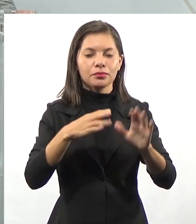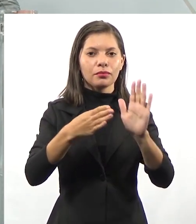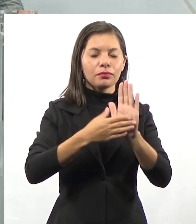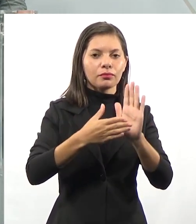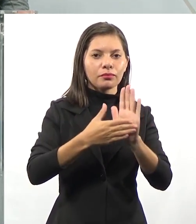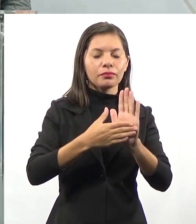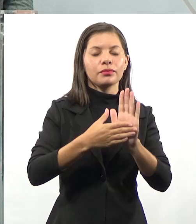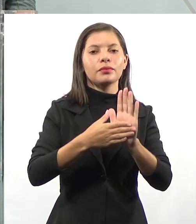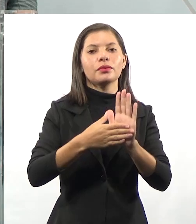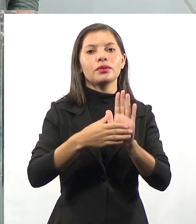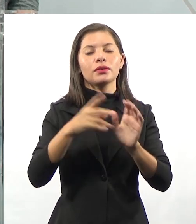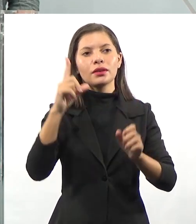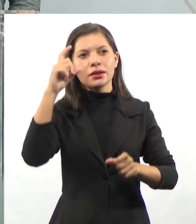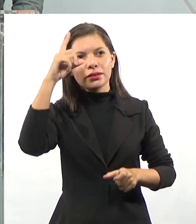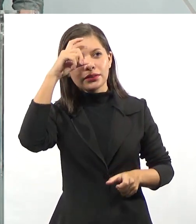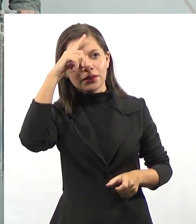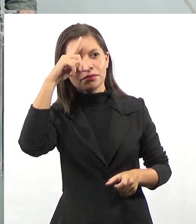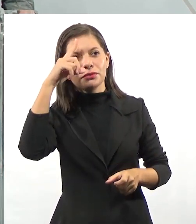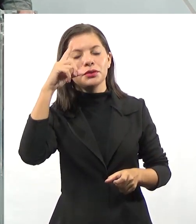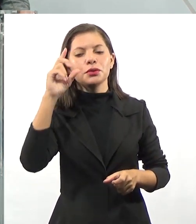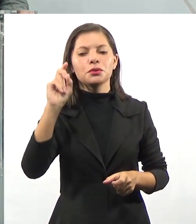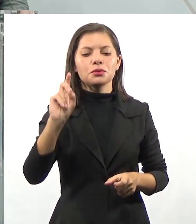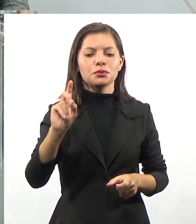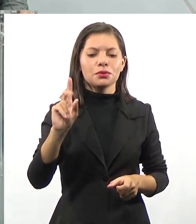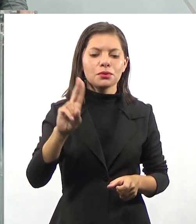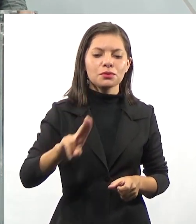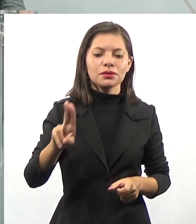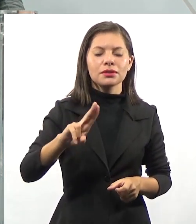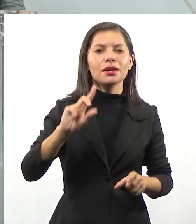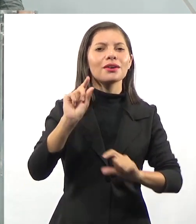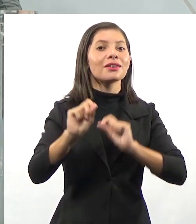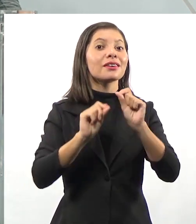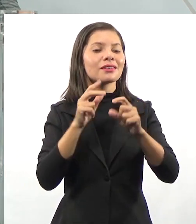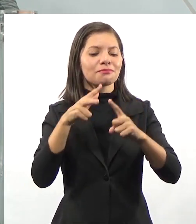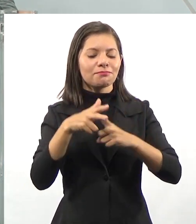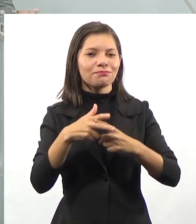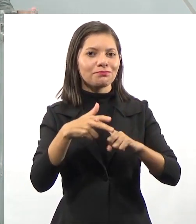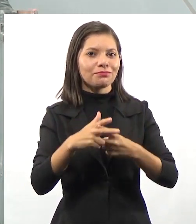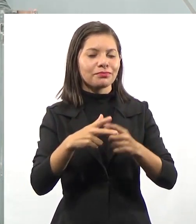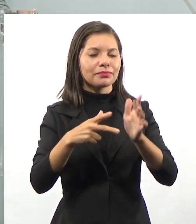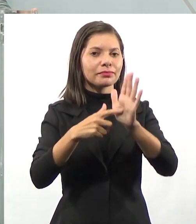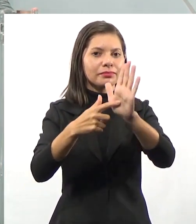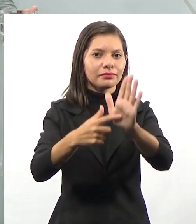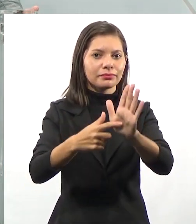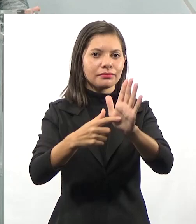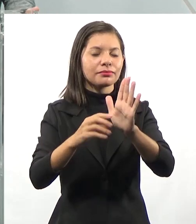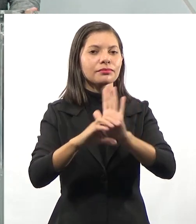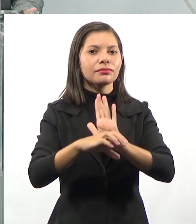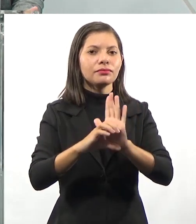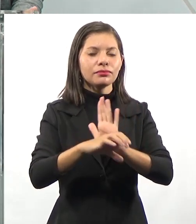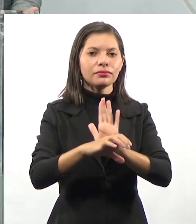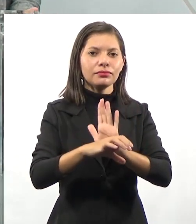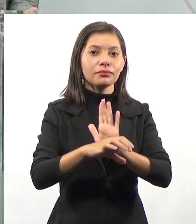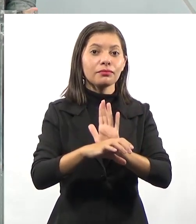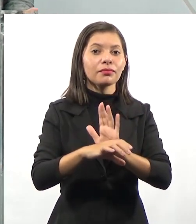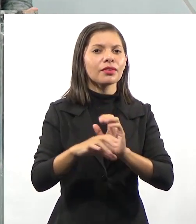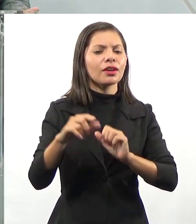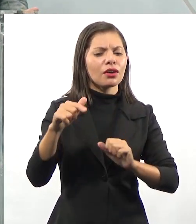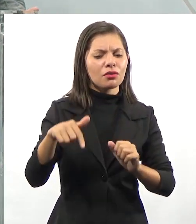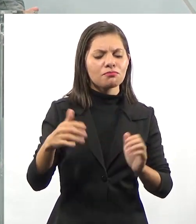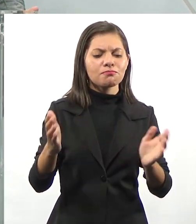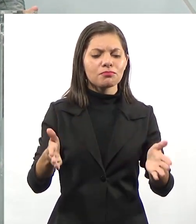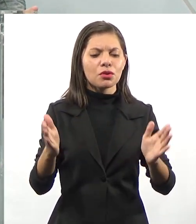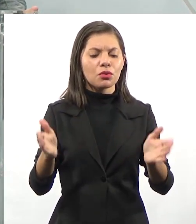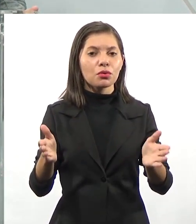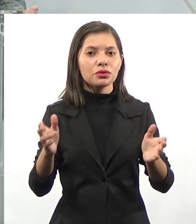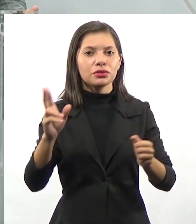seria utilizar uma ferramenta diversas na internet para apresentar o conteúdo para vocês. Na aula de hoje eu estou utilizando uma ferramenta